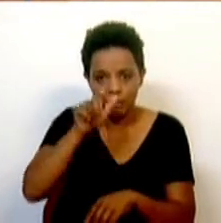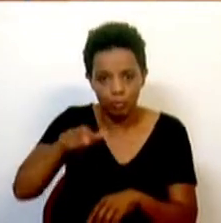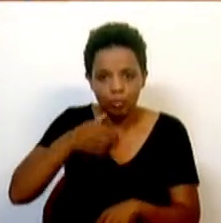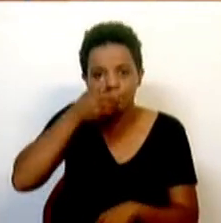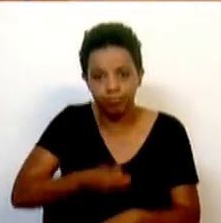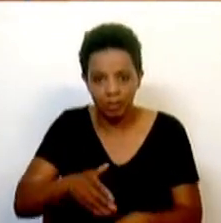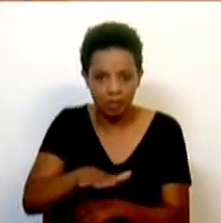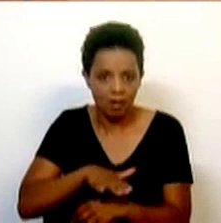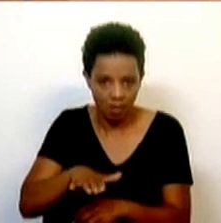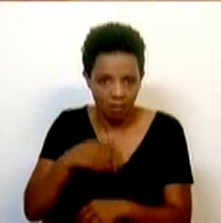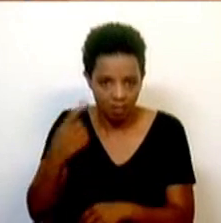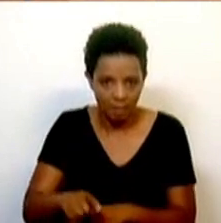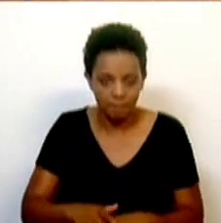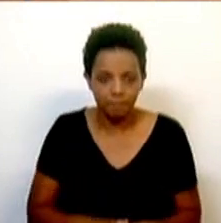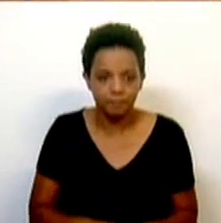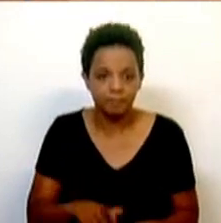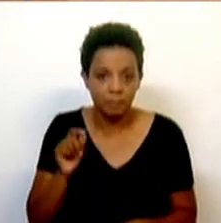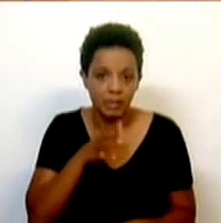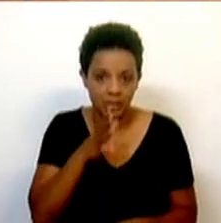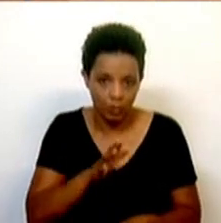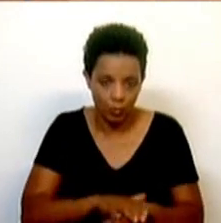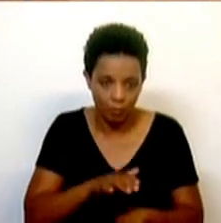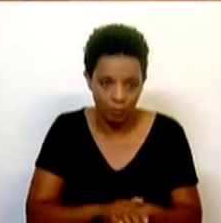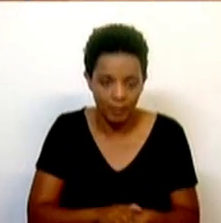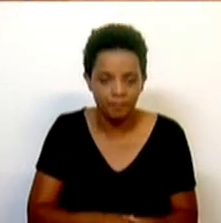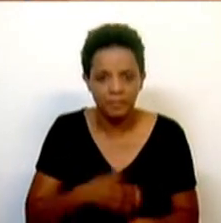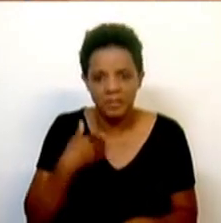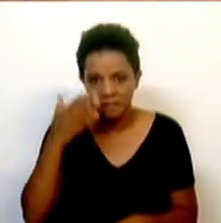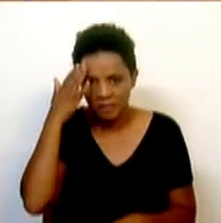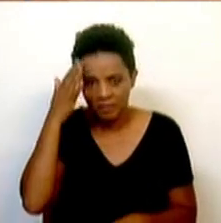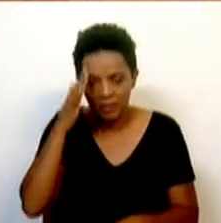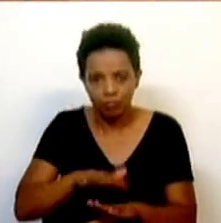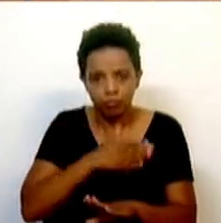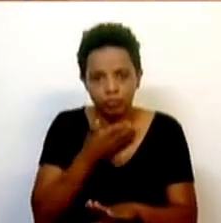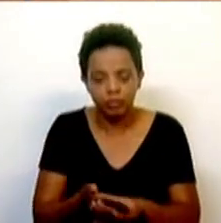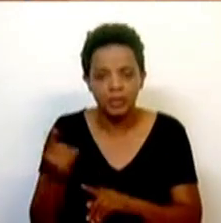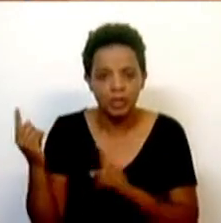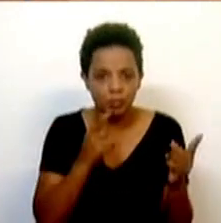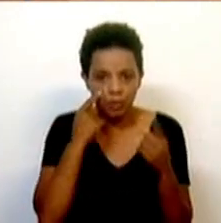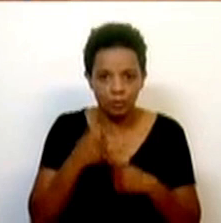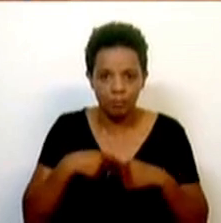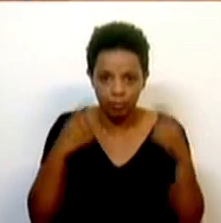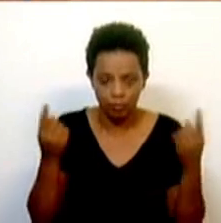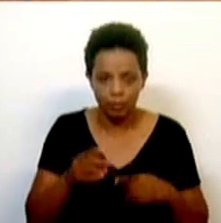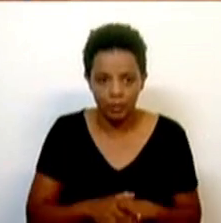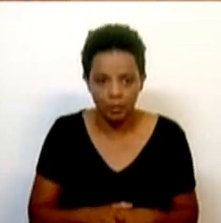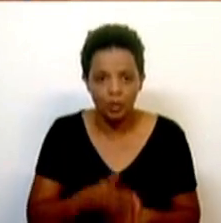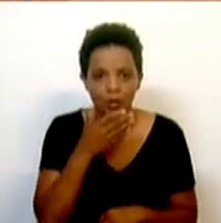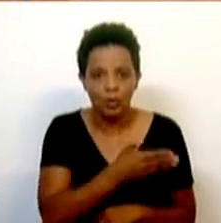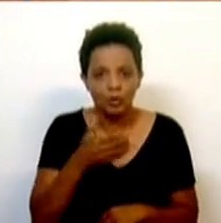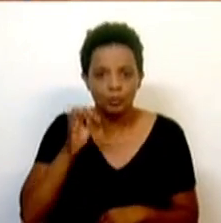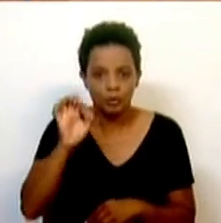sabem. E deixem-me dizer-vos, por isso mesmo, que está previsto um reforço da oferta de transporte público em mais de